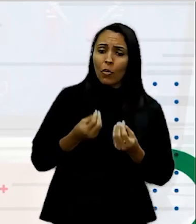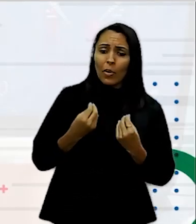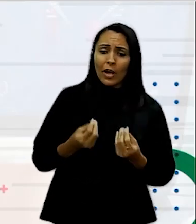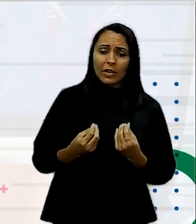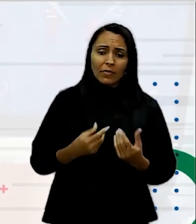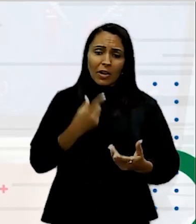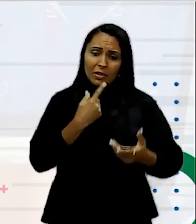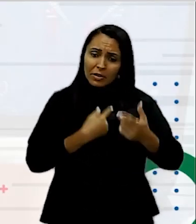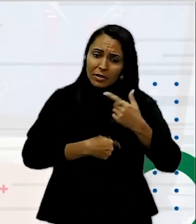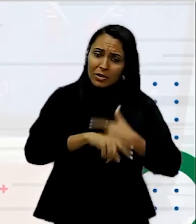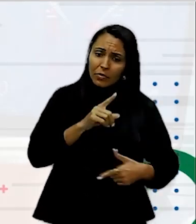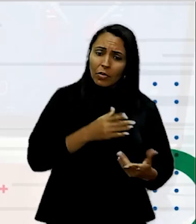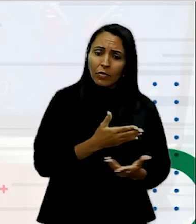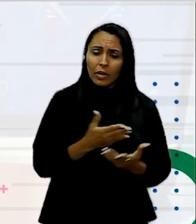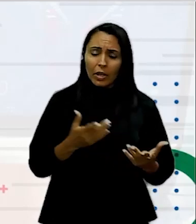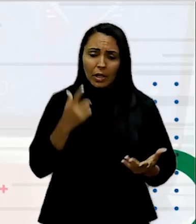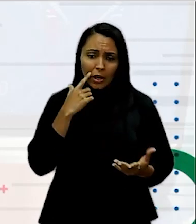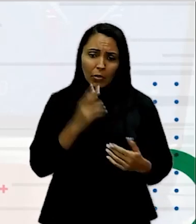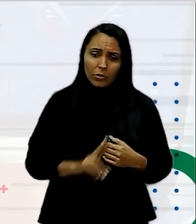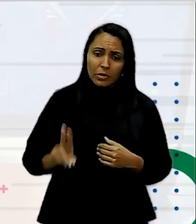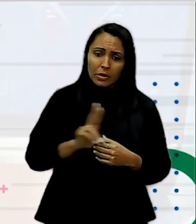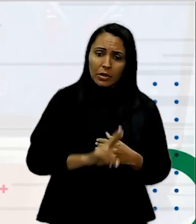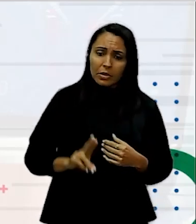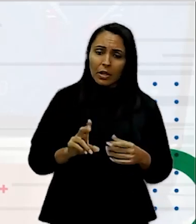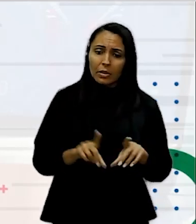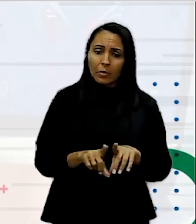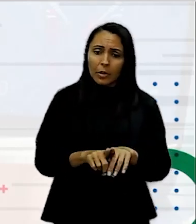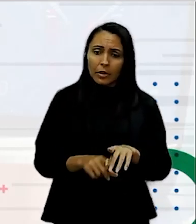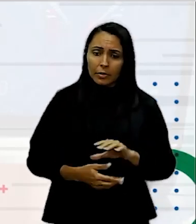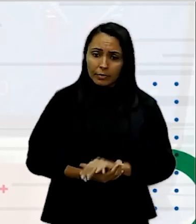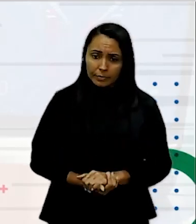convidado a utilizar o site, certo?